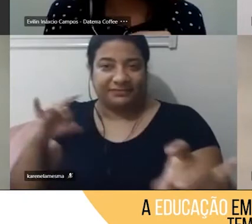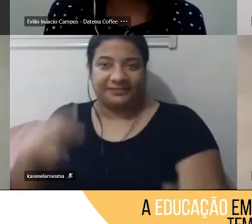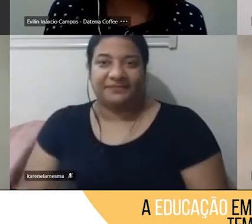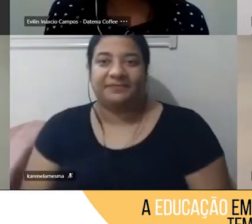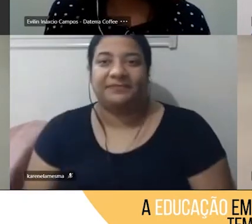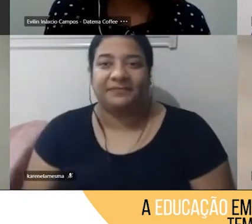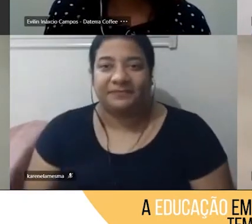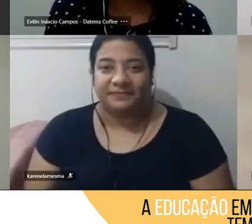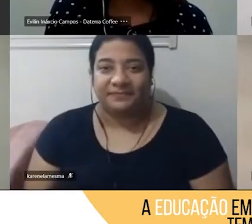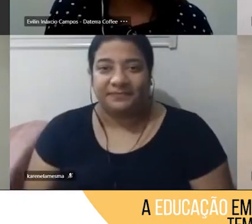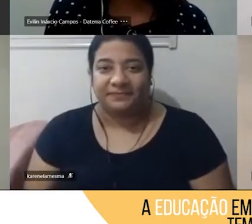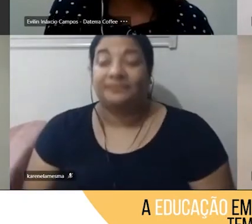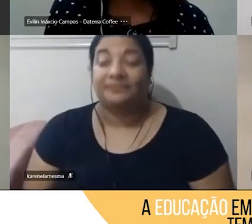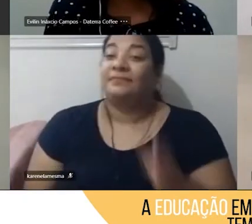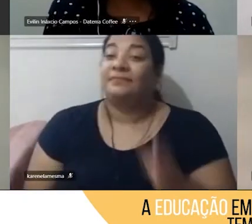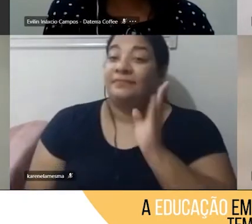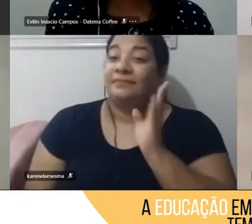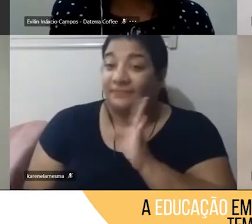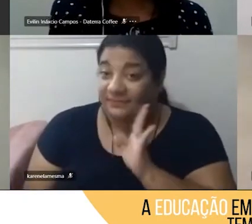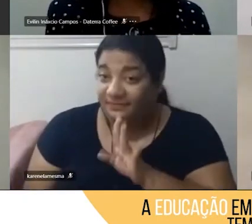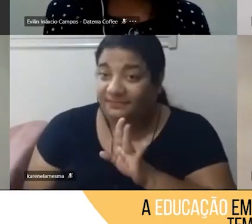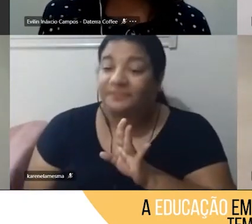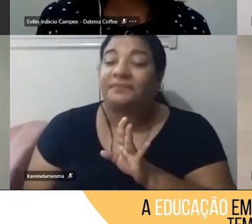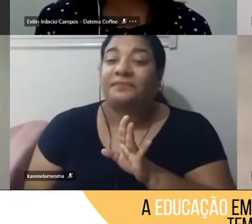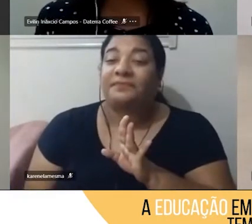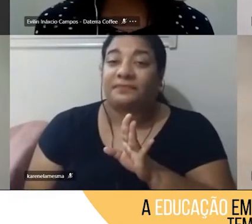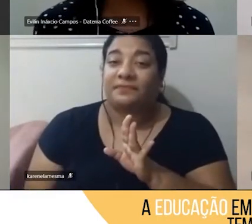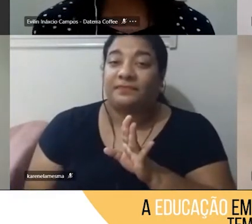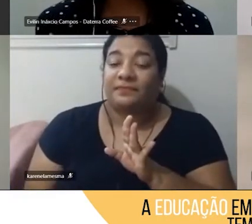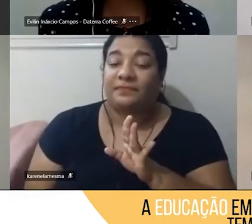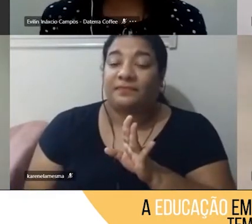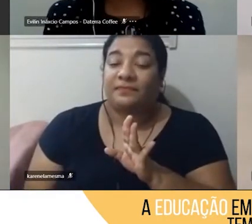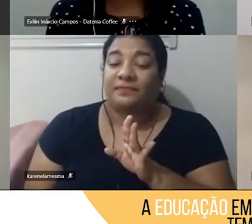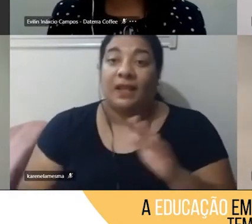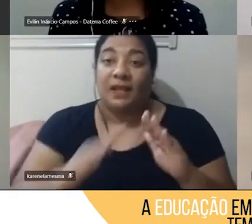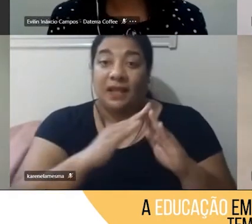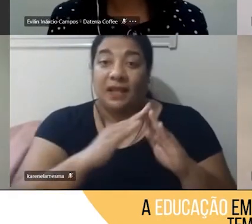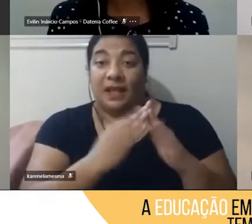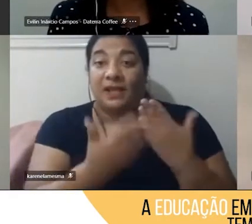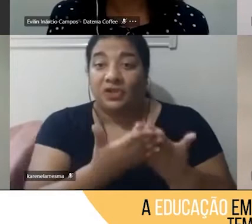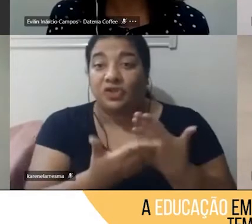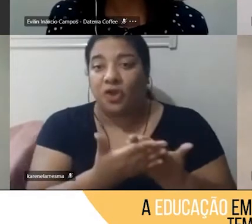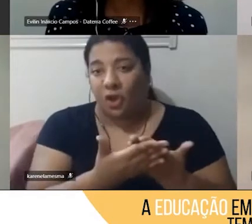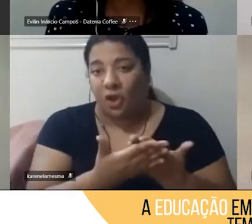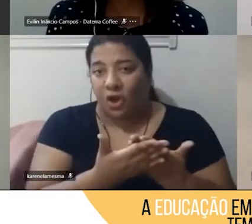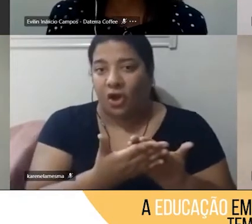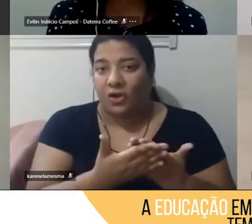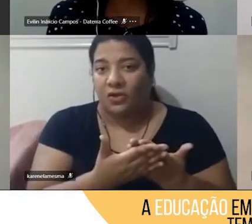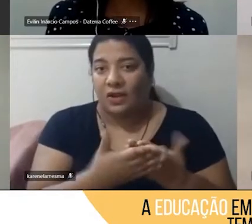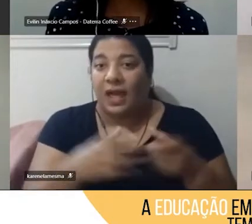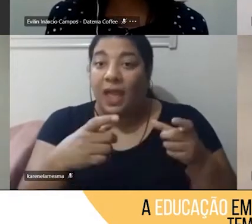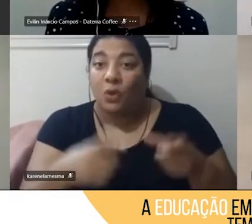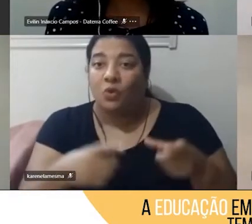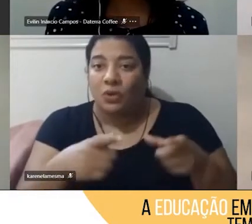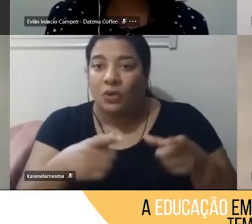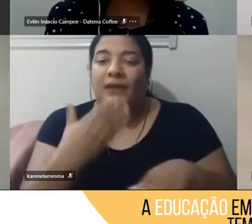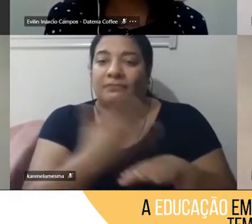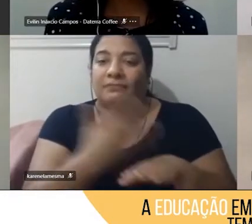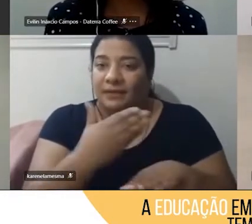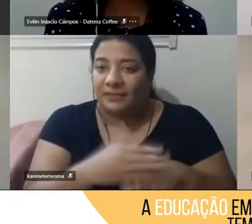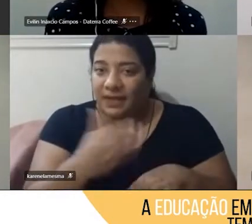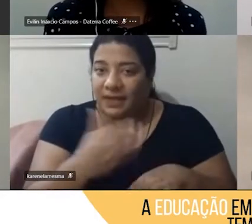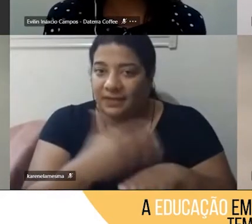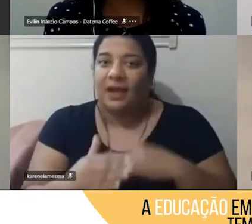Muito legal, gente, olha só, a escola é um grande território de desenvolvimento das competências